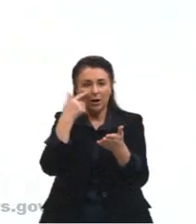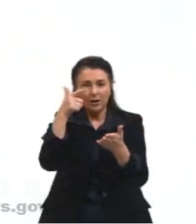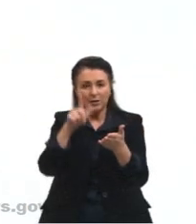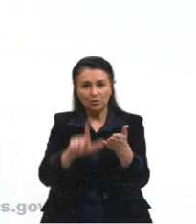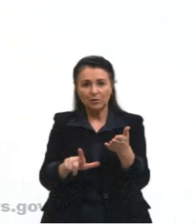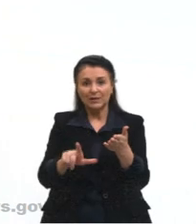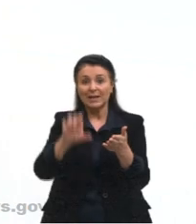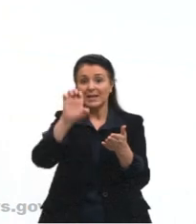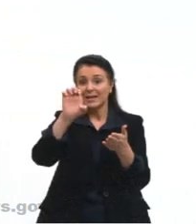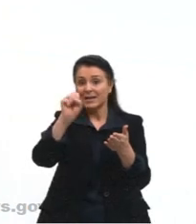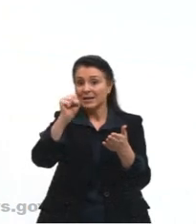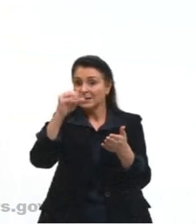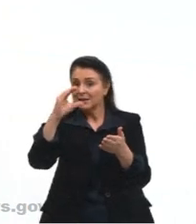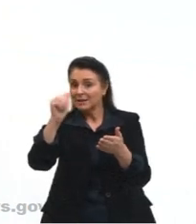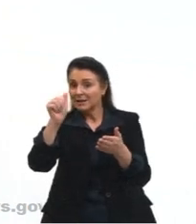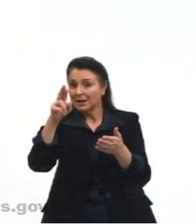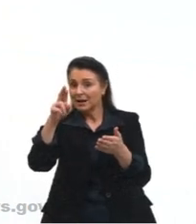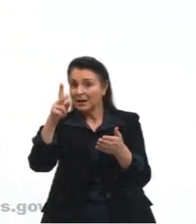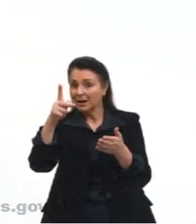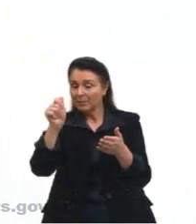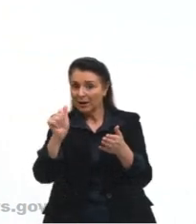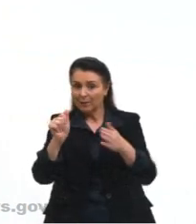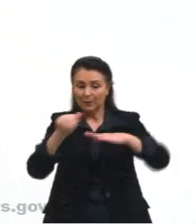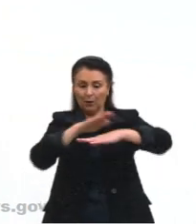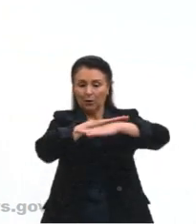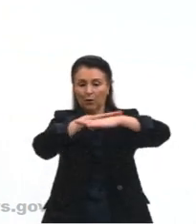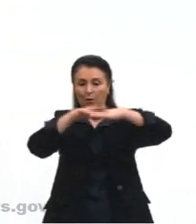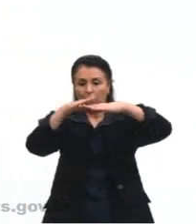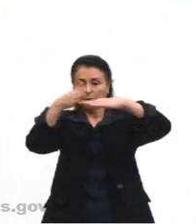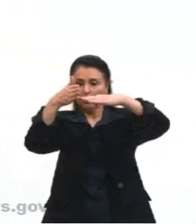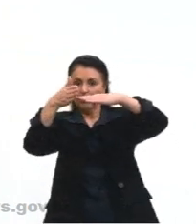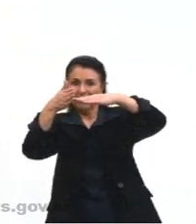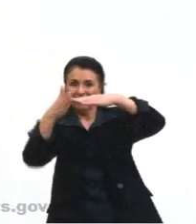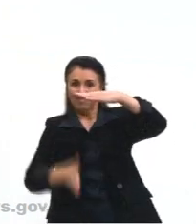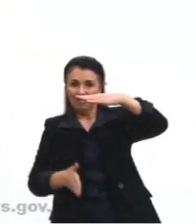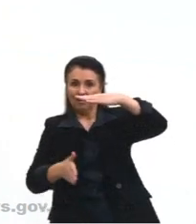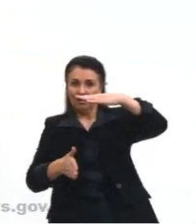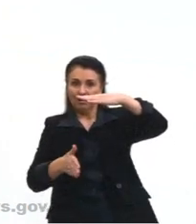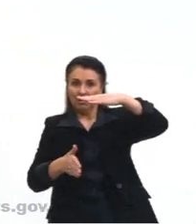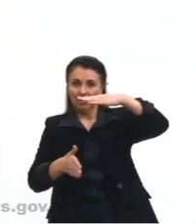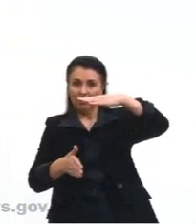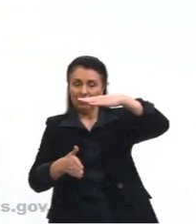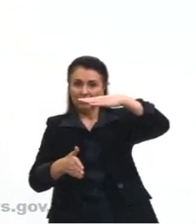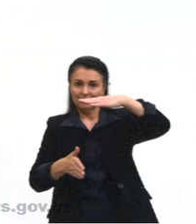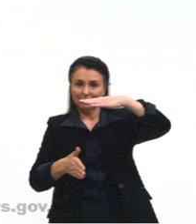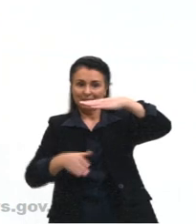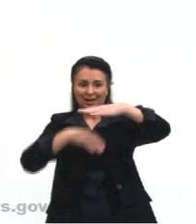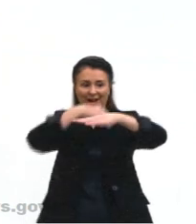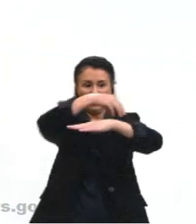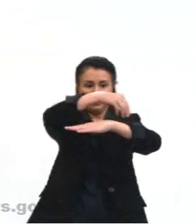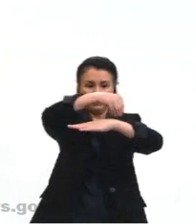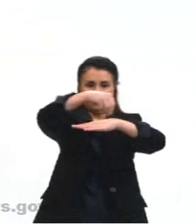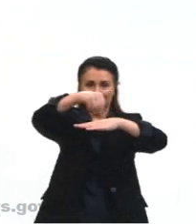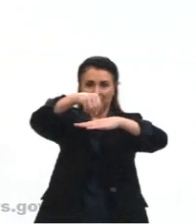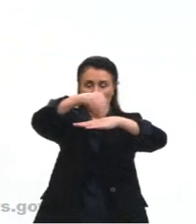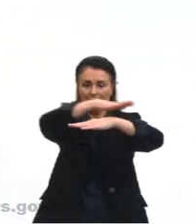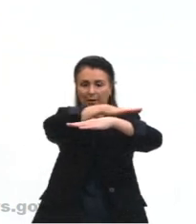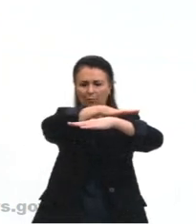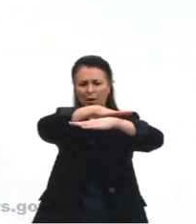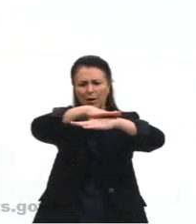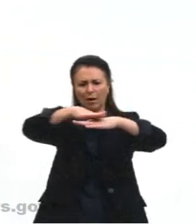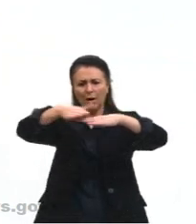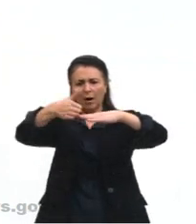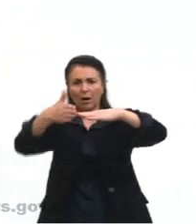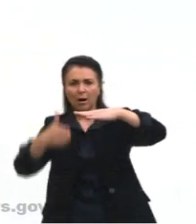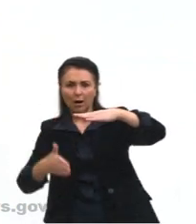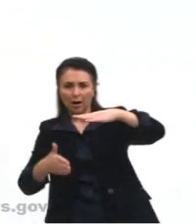a escarpa. A escarpa, então, é o aclive, né, do terreno, que aparece principalmente nas